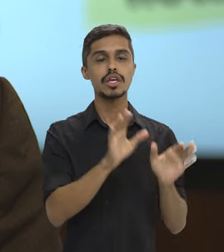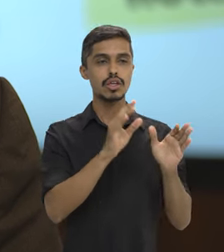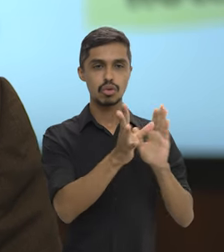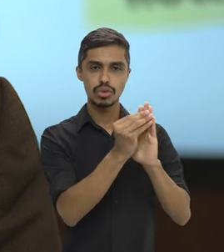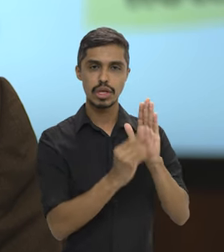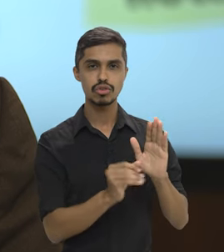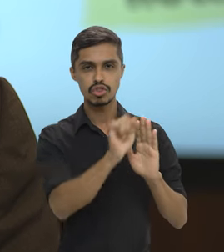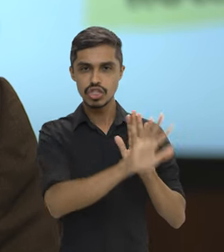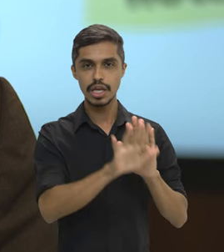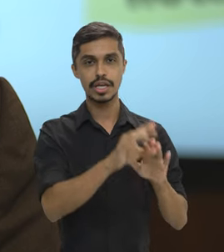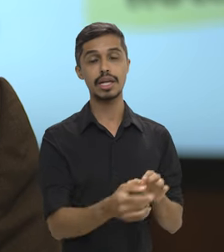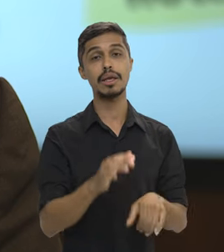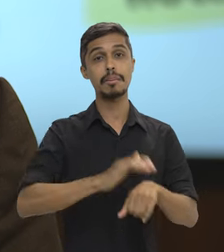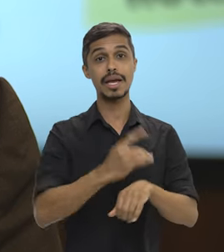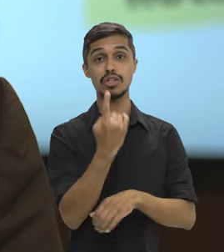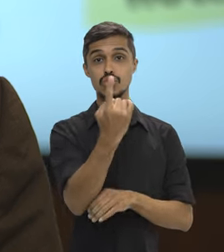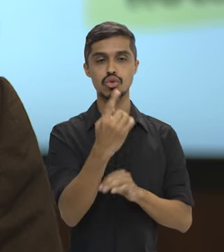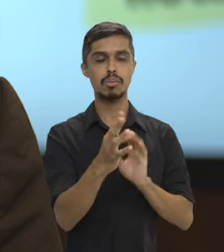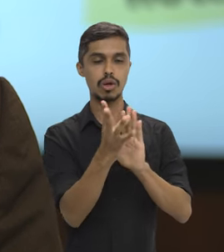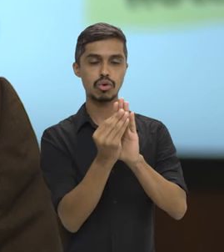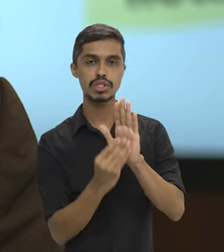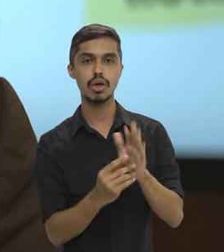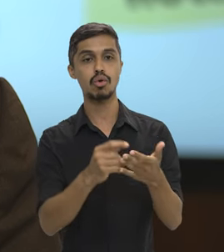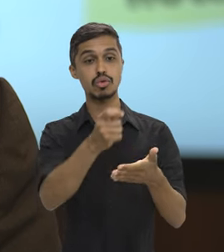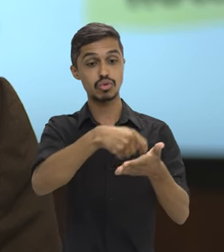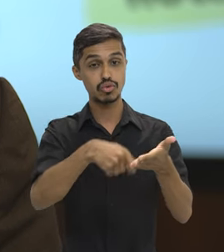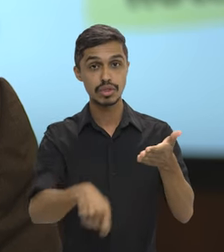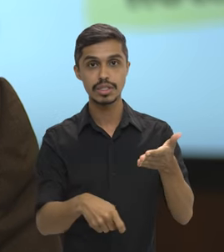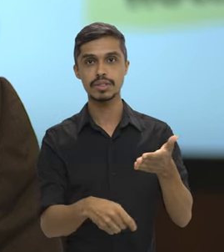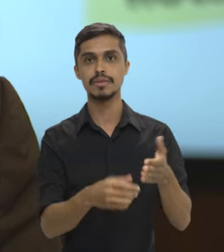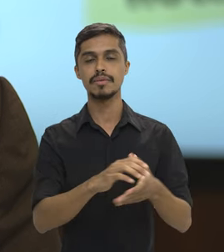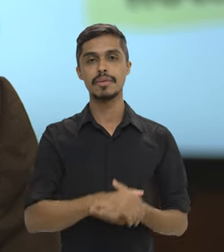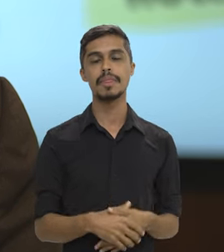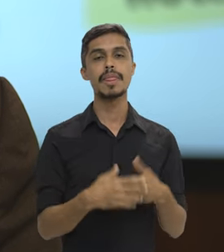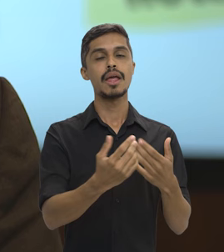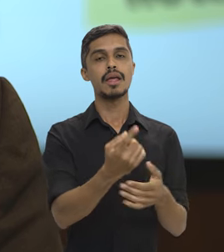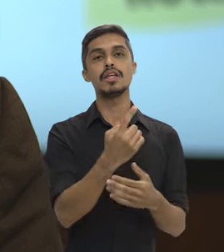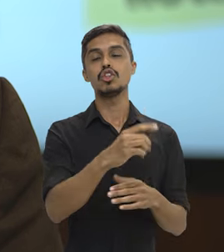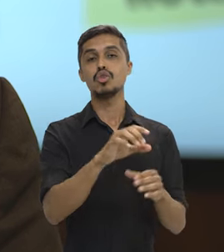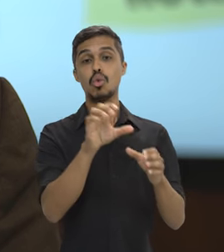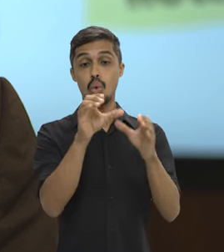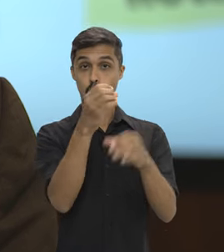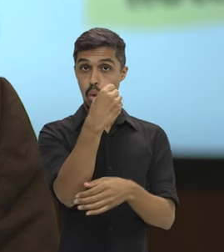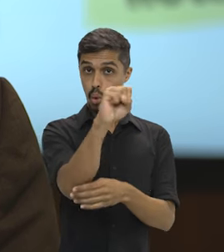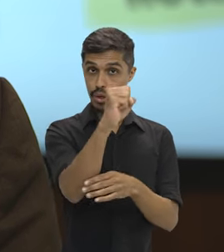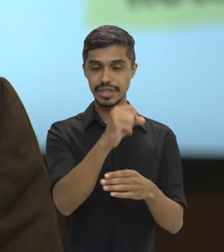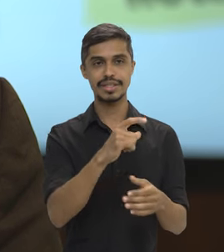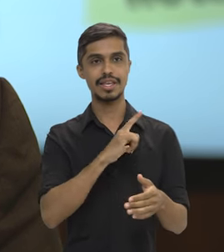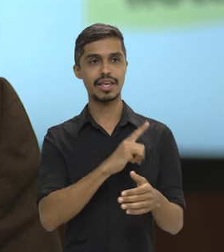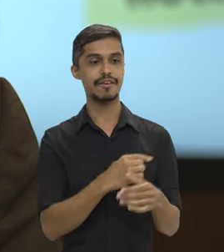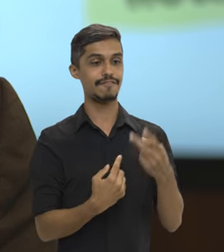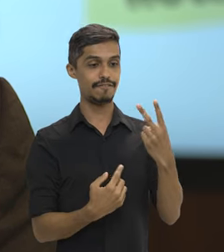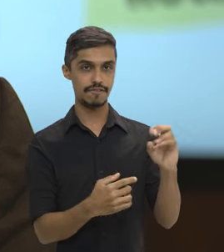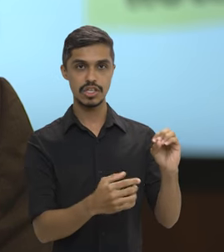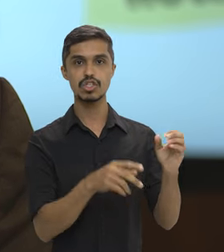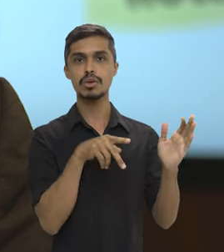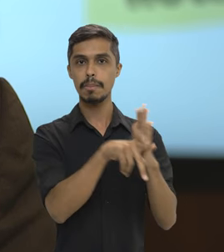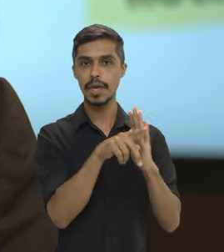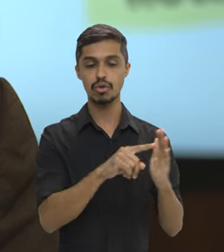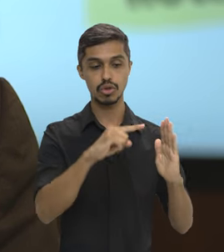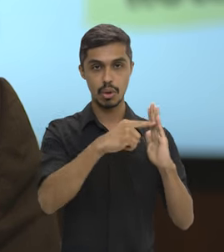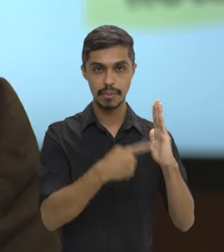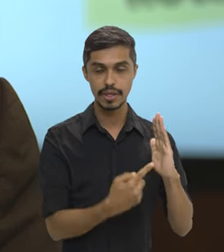e mais uma questão discursiva de conhecimento específico. No bloco 8, que é o bloco de nível médio, nós vamos ter 20